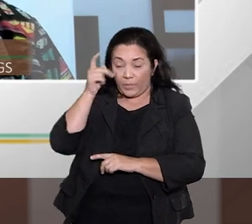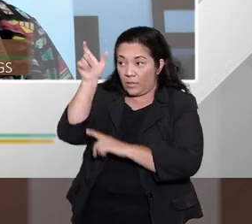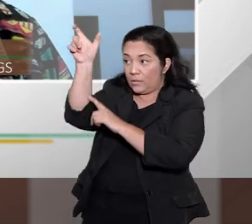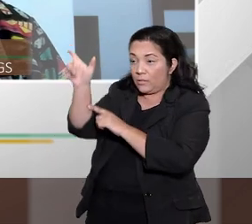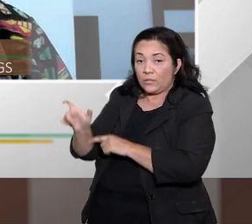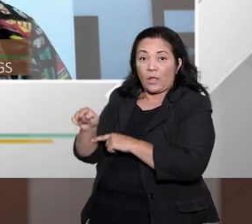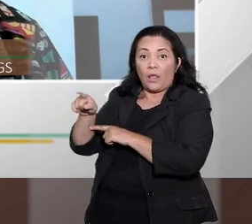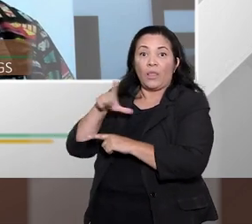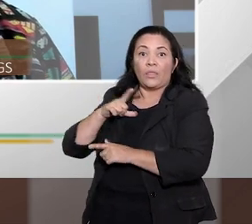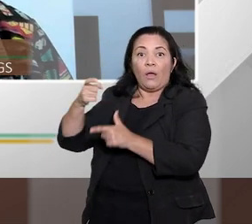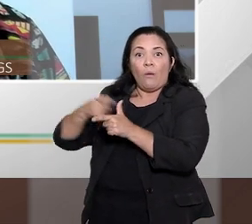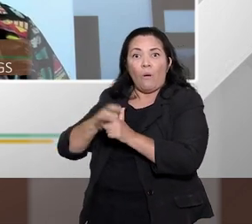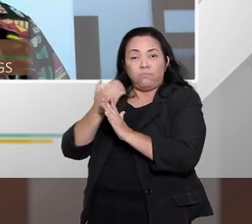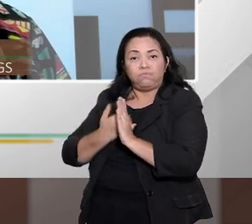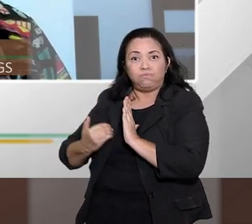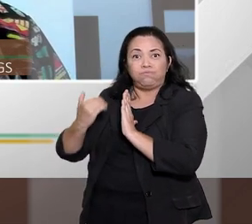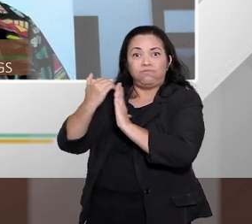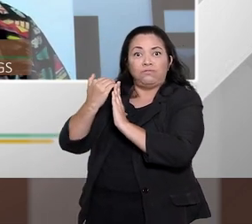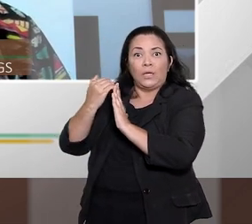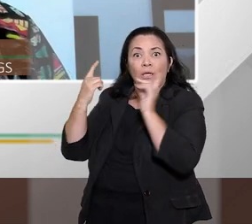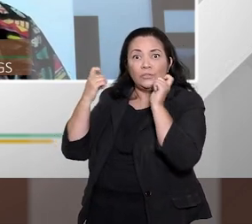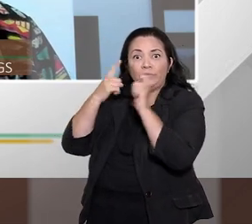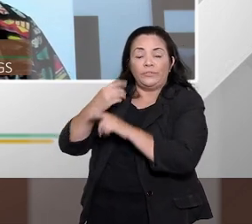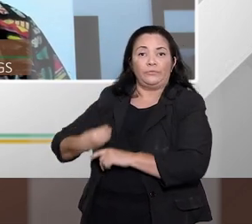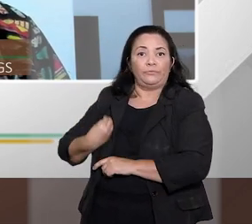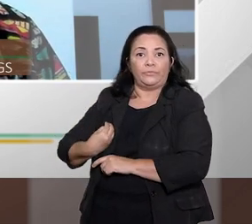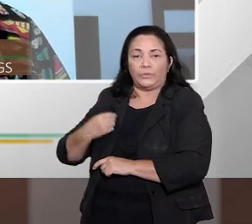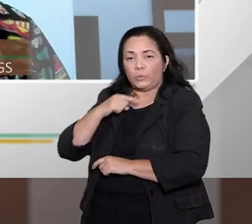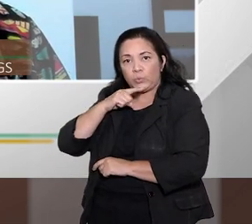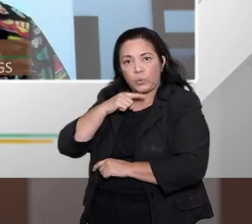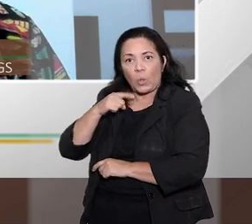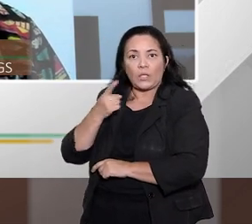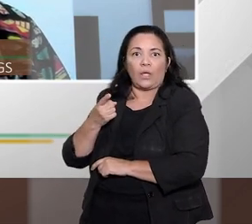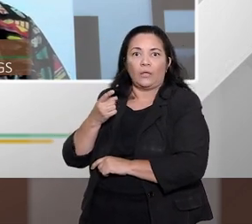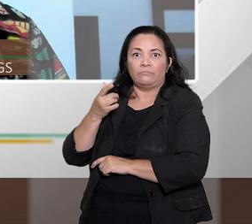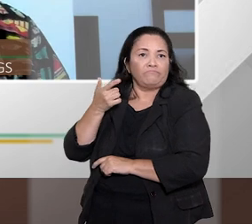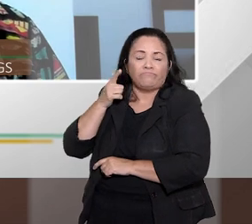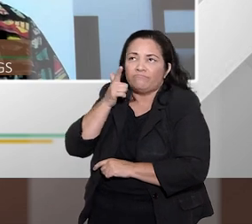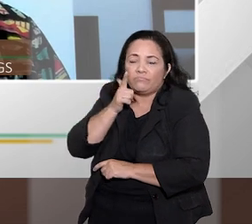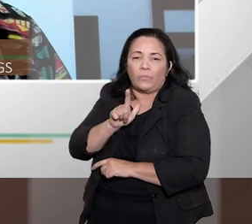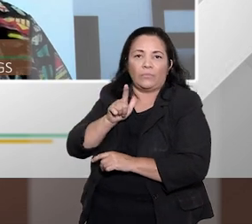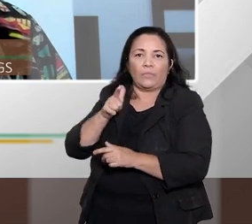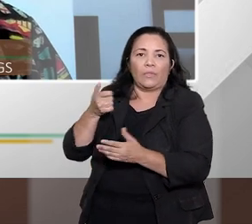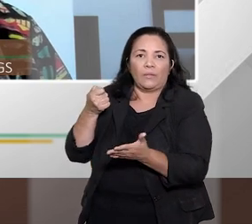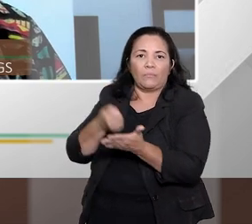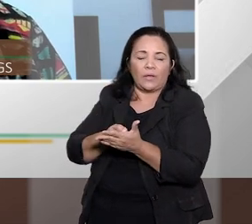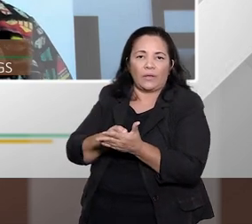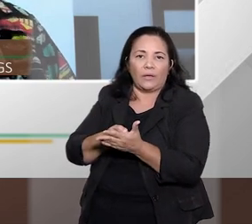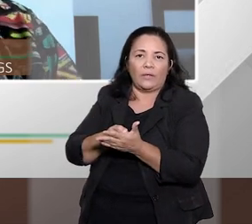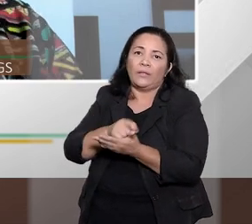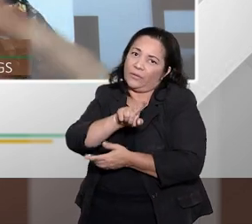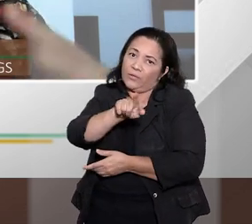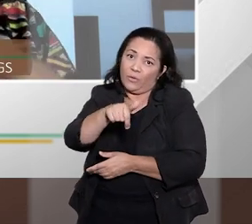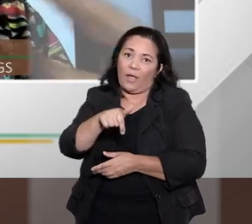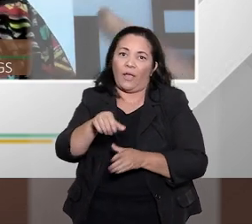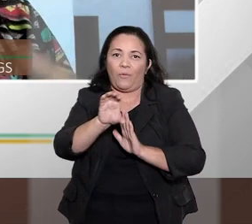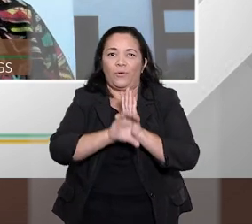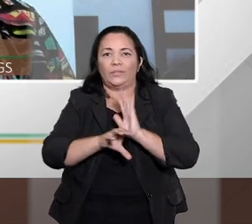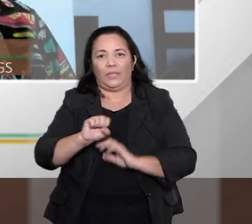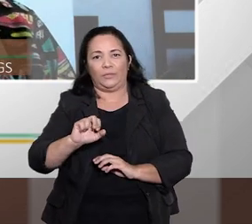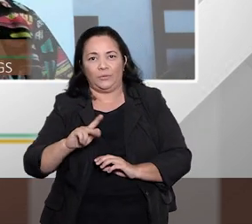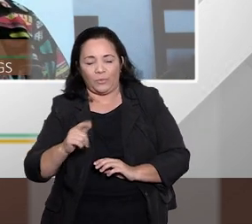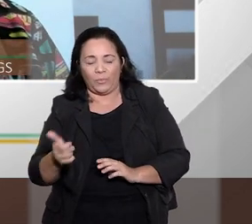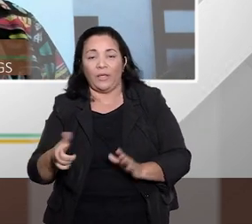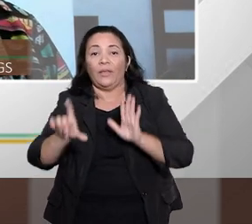comprometendo o seu mínimo existencial, com esse conjunto de dívidas a pagar. A ideia é o pagamento, é decidir disso que